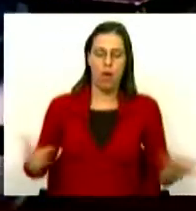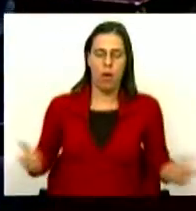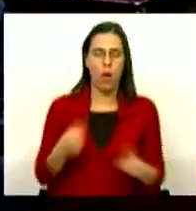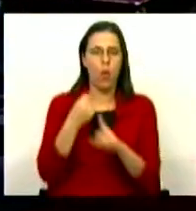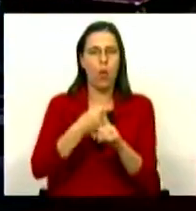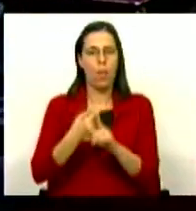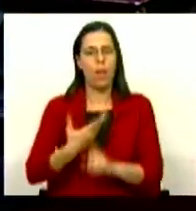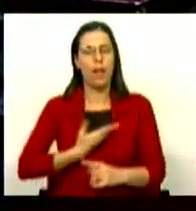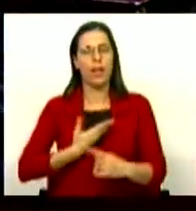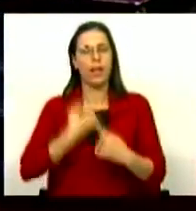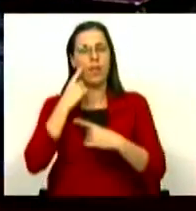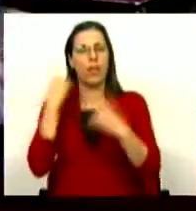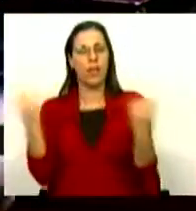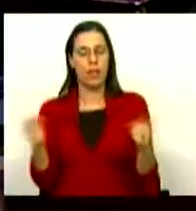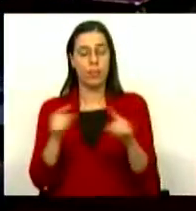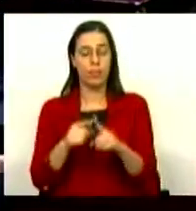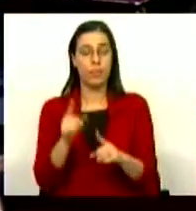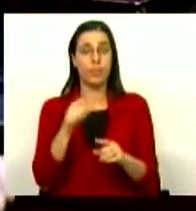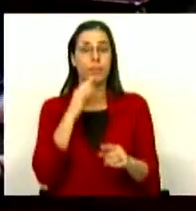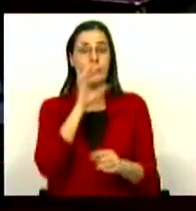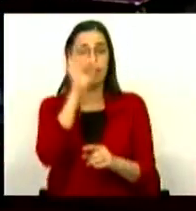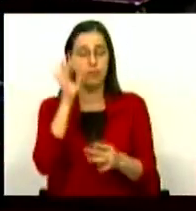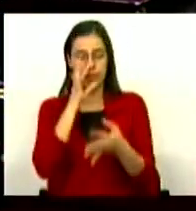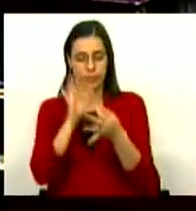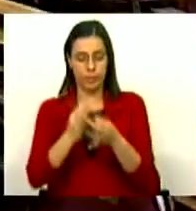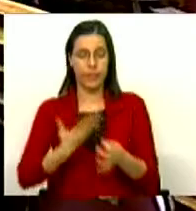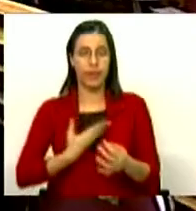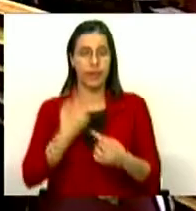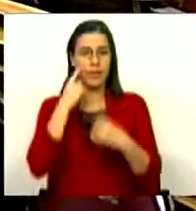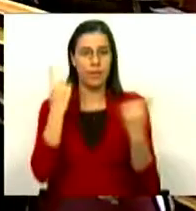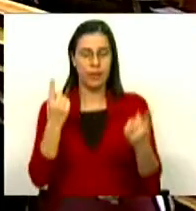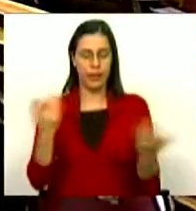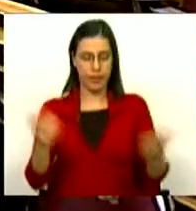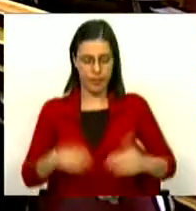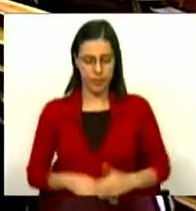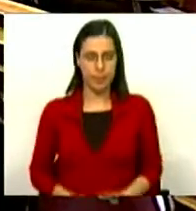combate à dívida pública e está neste raço reduzido dos juros da dívida pública.